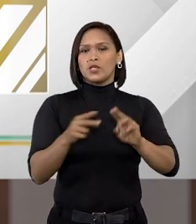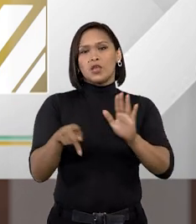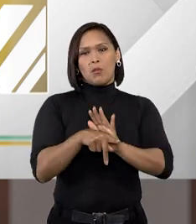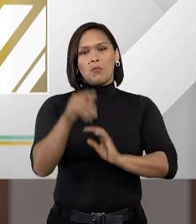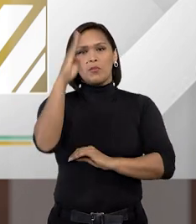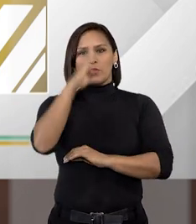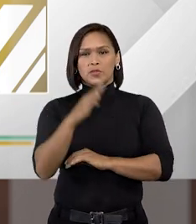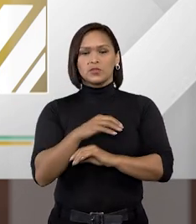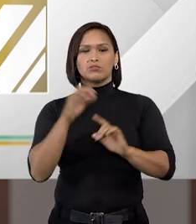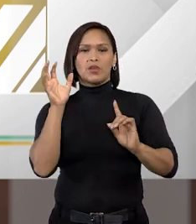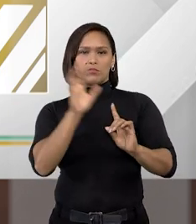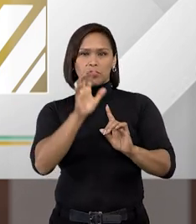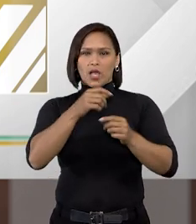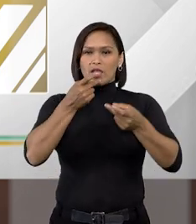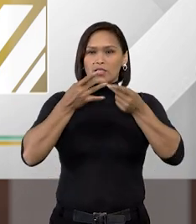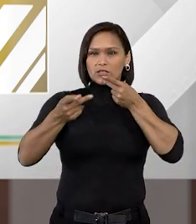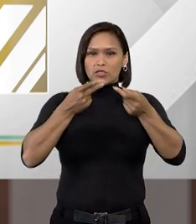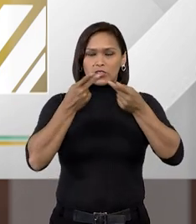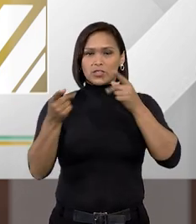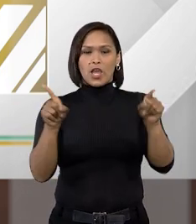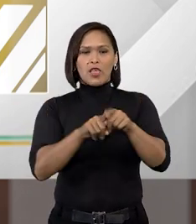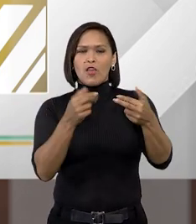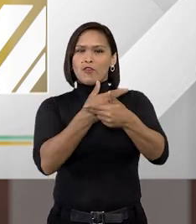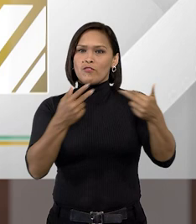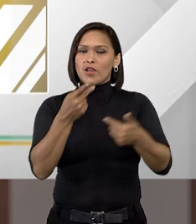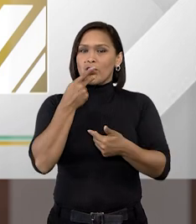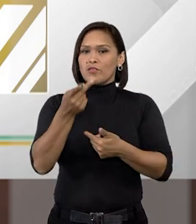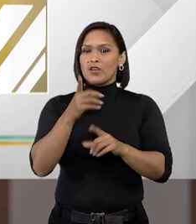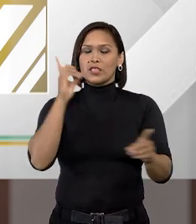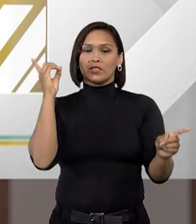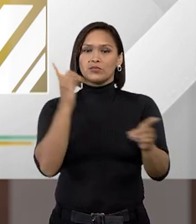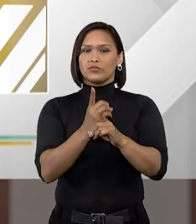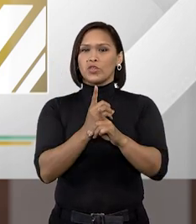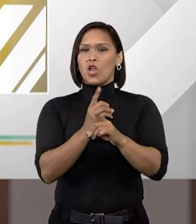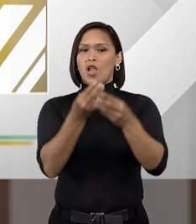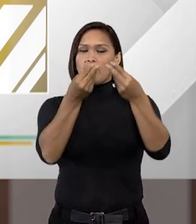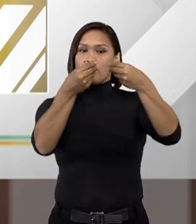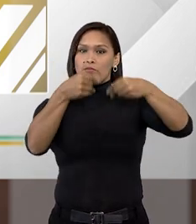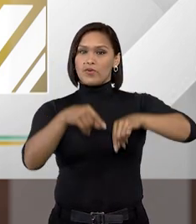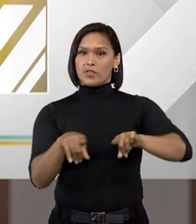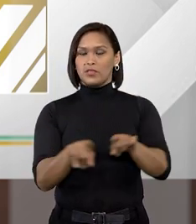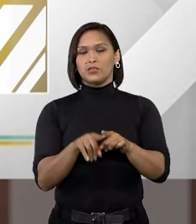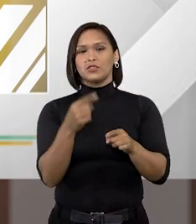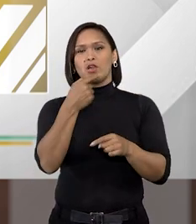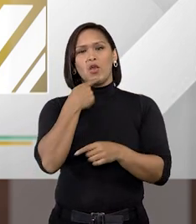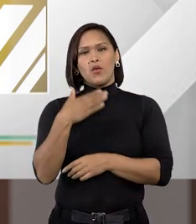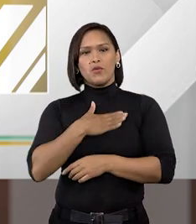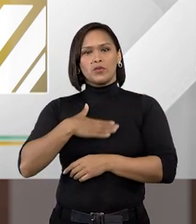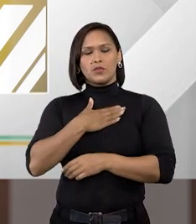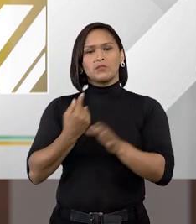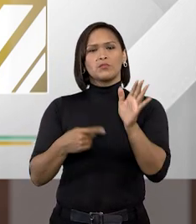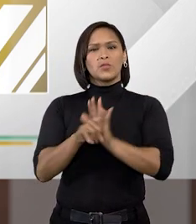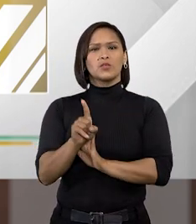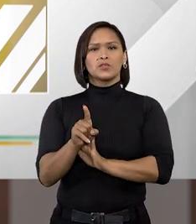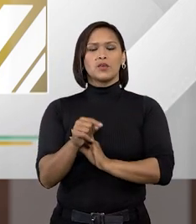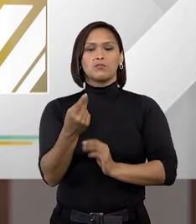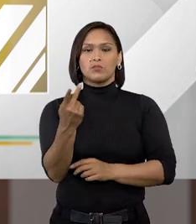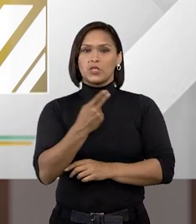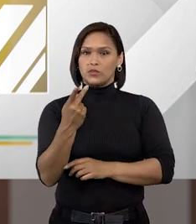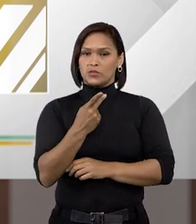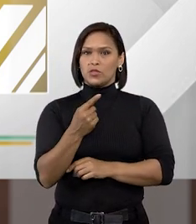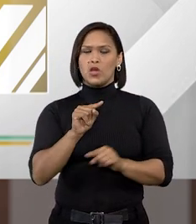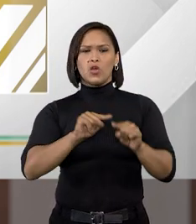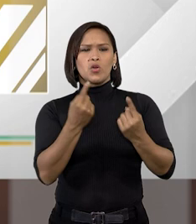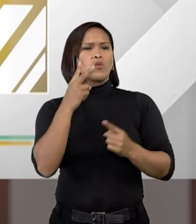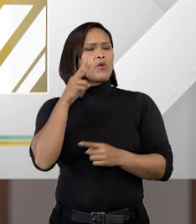amplamente criticado e muitos até dizem que ele se encontra em um estado de falência. Eu gostaria de começar perguntando então para os dois.